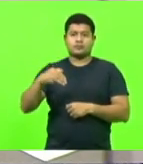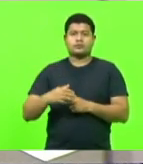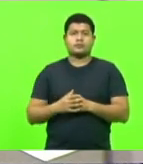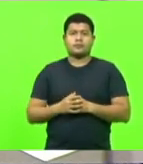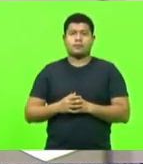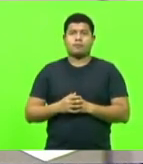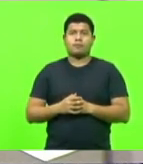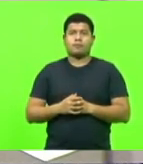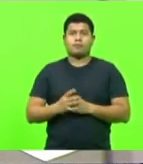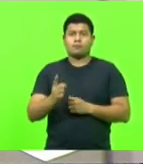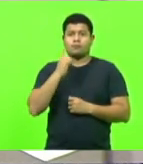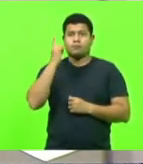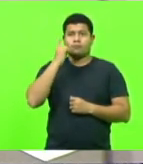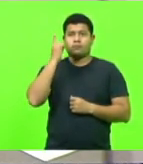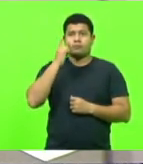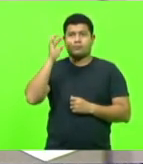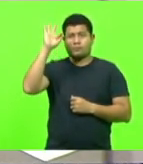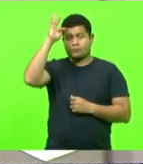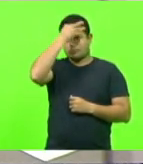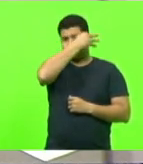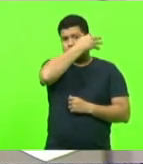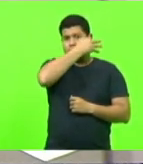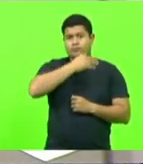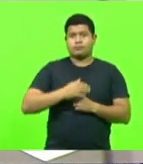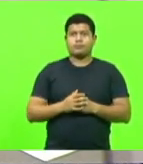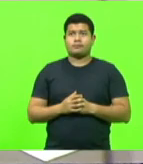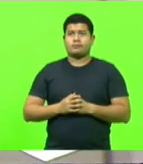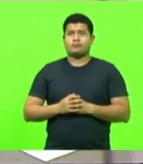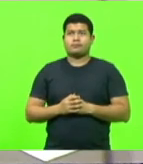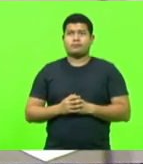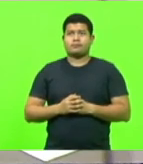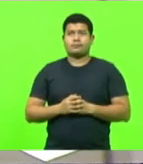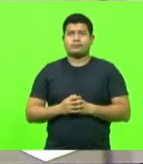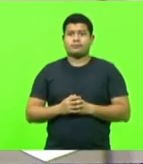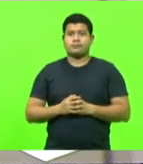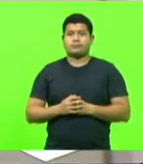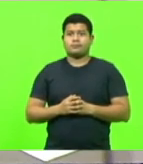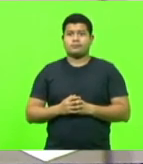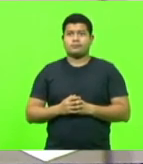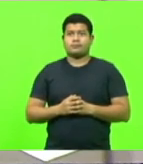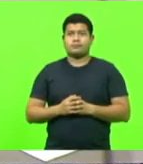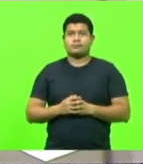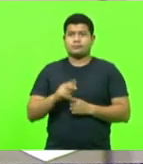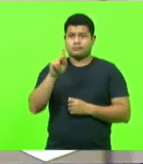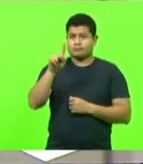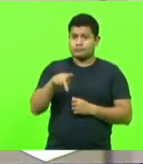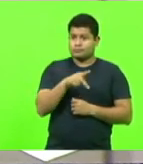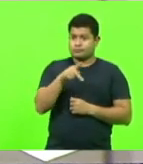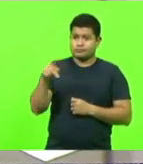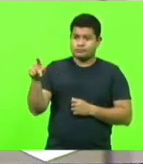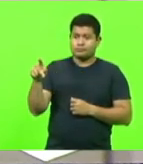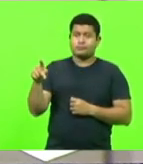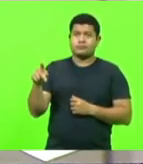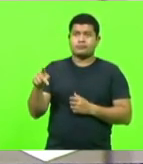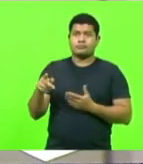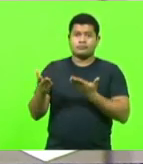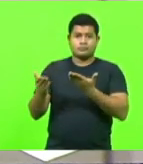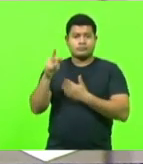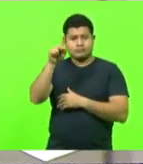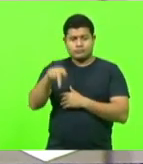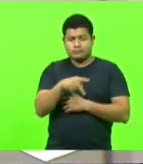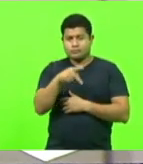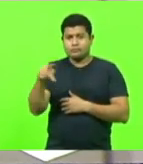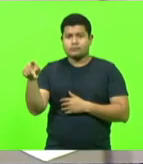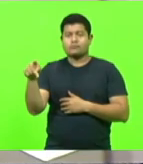Deputado Fabiano, fará uso da palavra, deputado. Padre Pedro. Deputado Padre Pedro